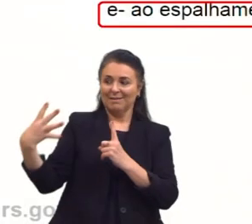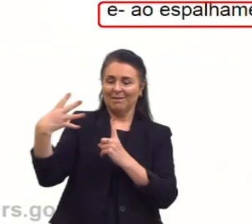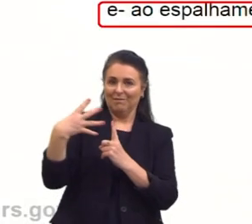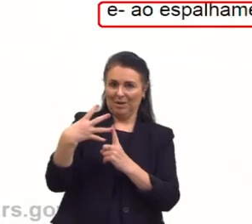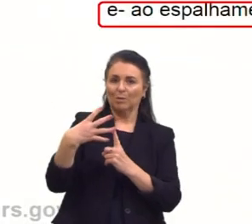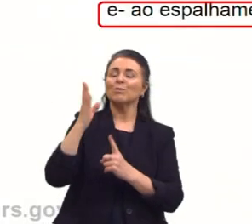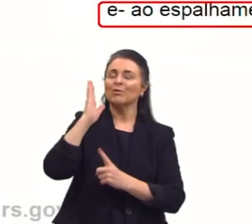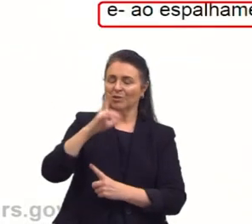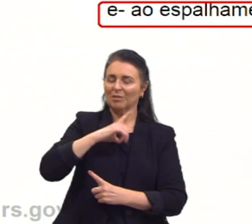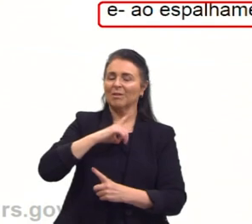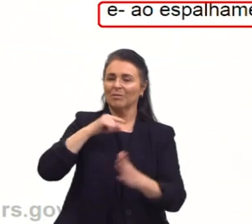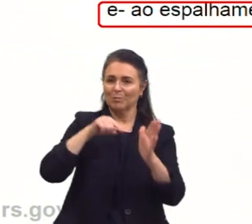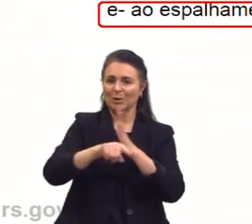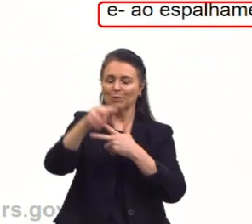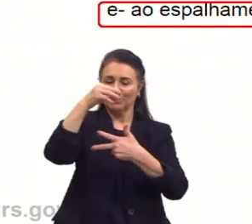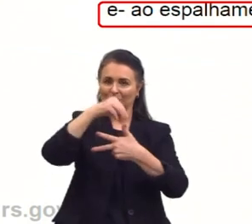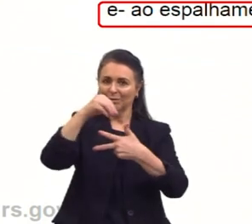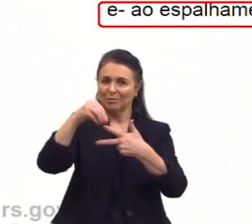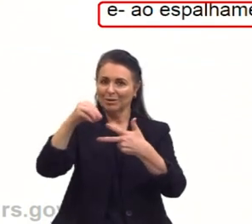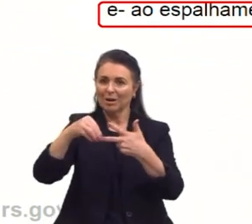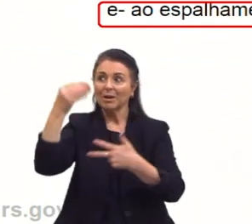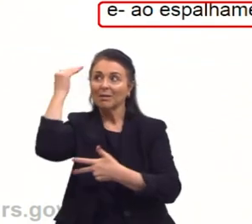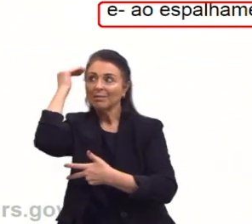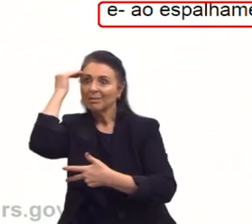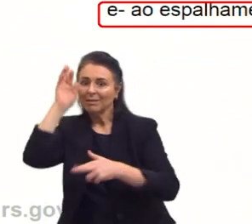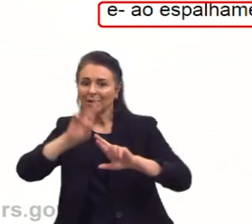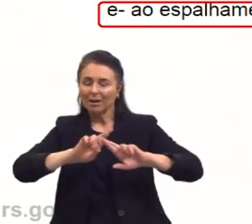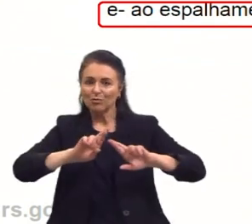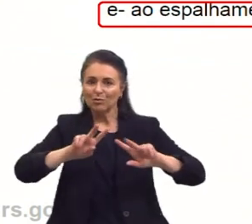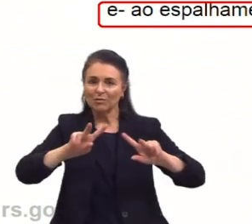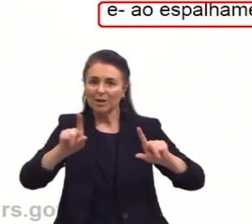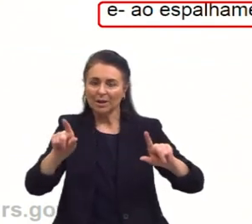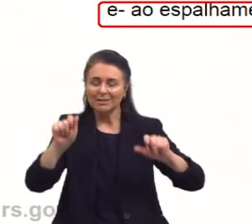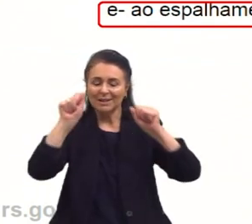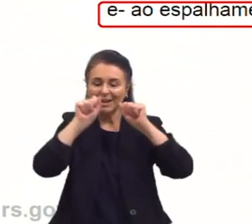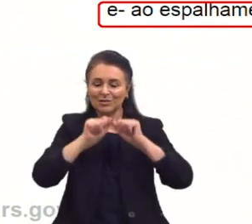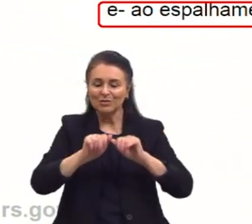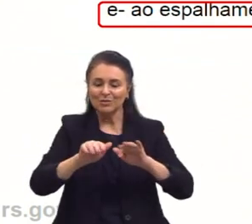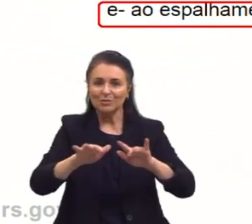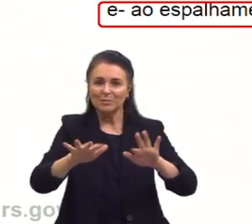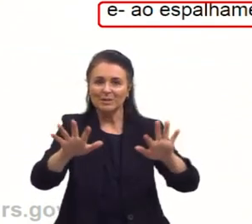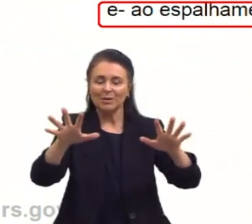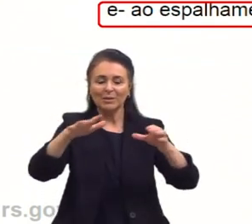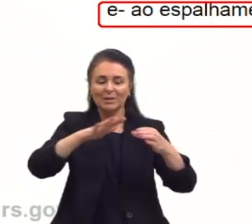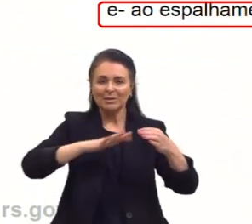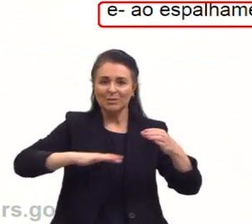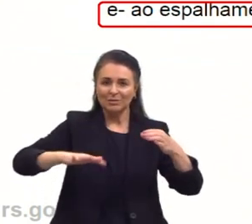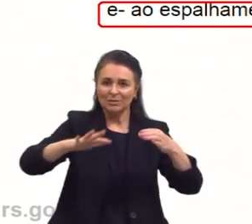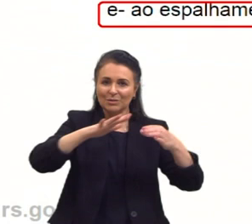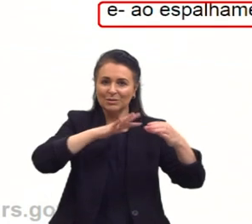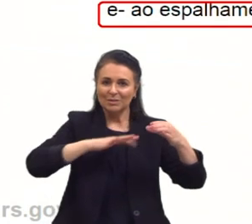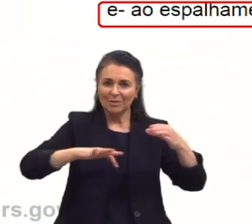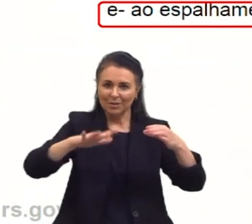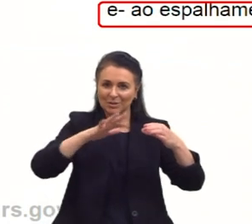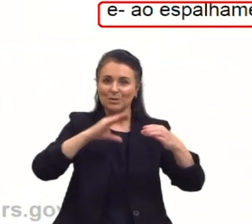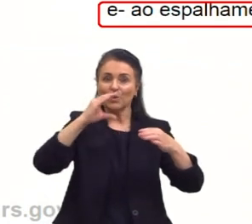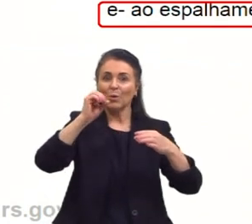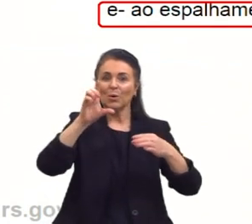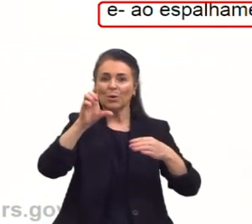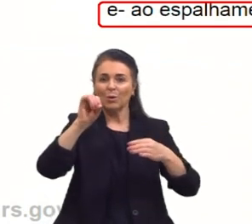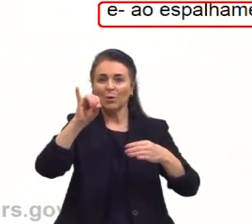caiu em questões do Enem, entender a diferença das três dispersões, das soluções coloidais